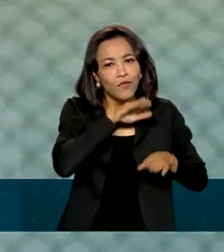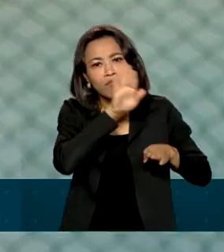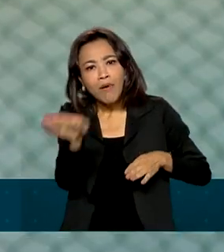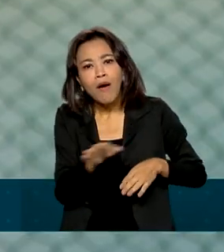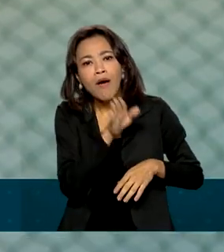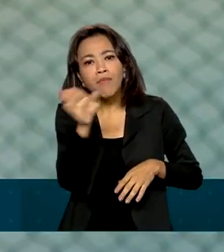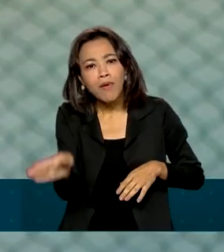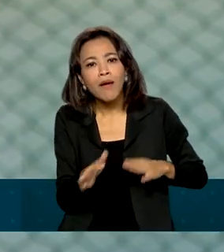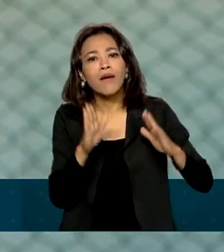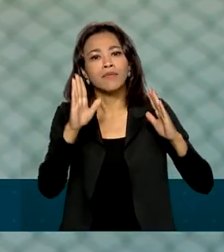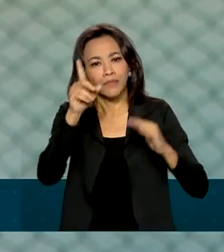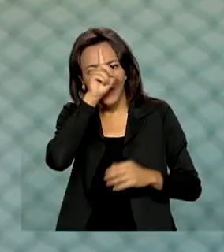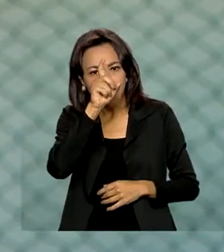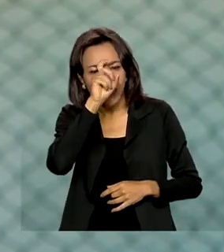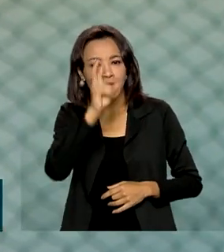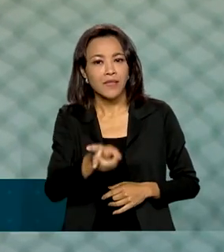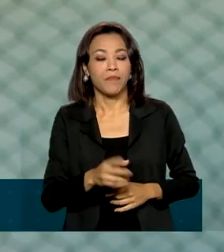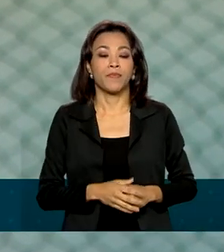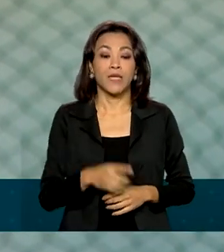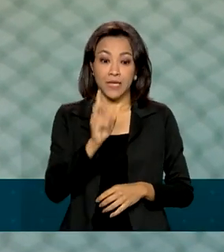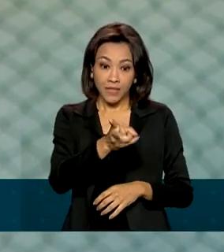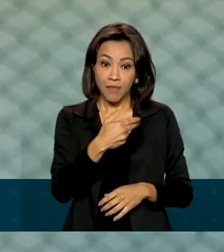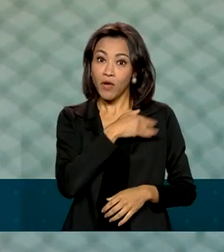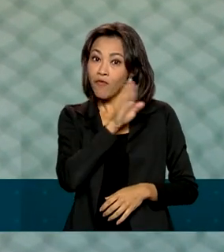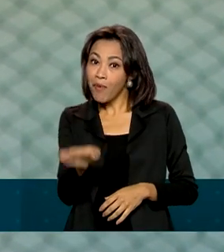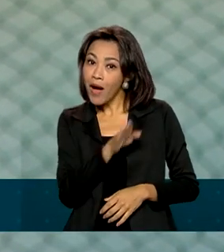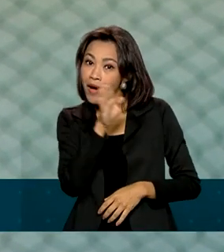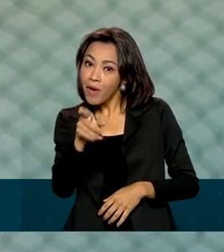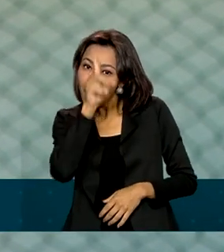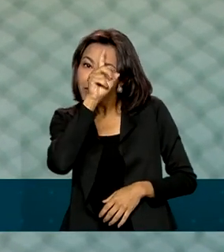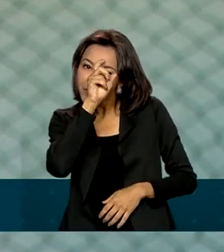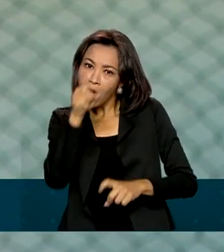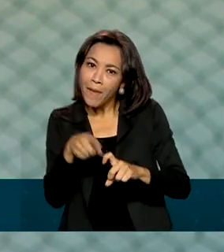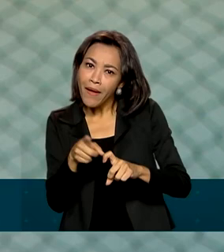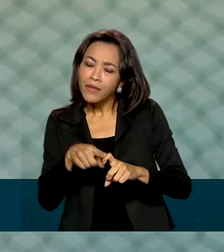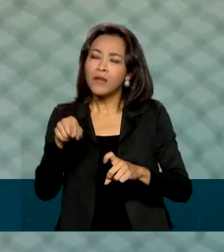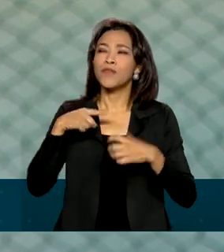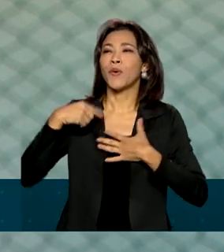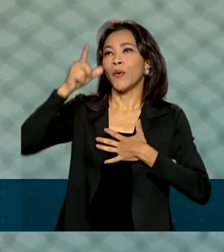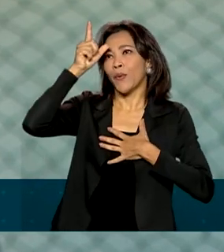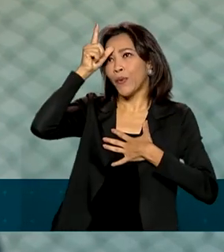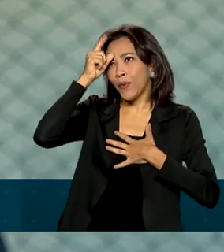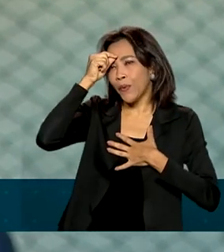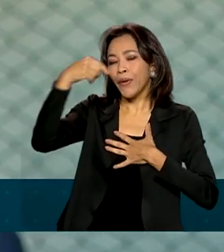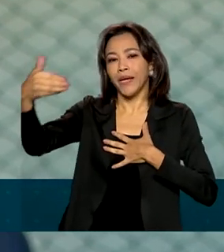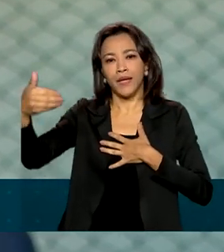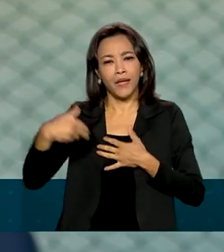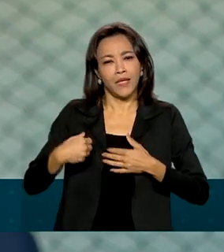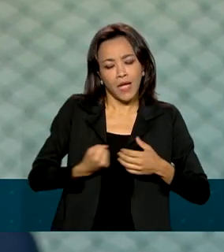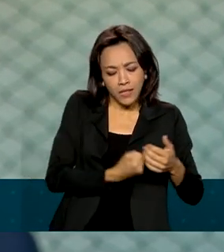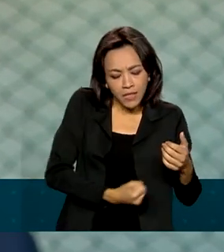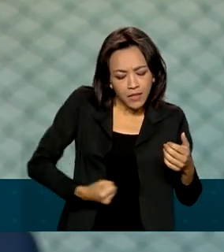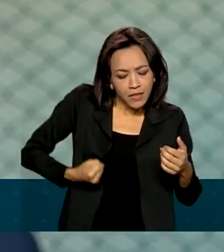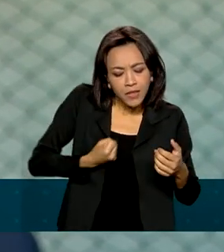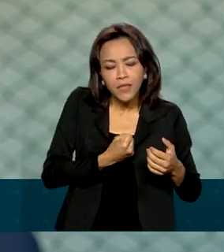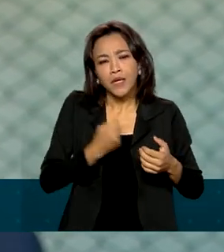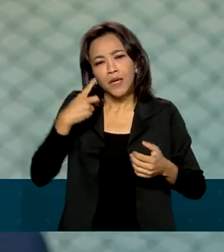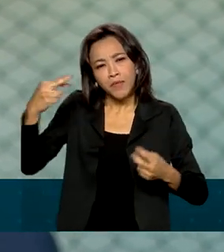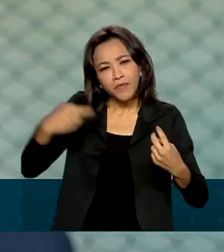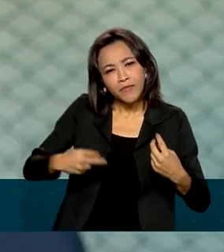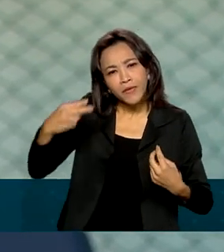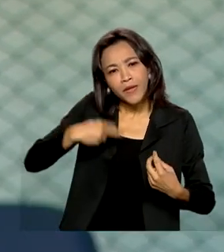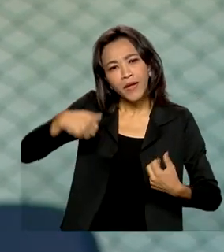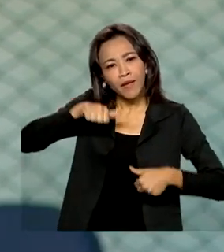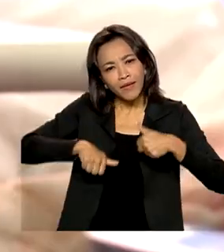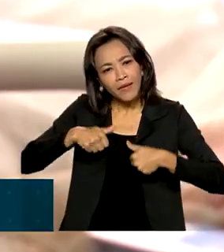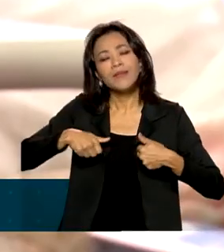-natal. Toda vez que você vem ao médico, você fica mais aliviada, porque eles passam exames e analisam, aí você